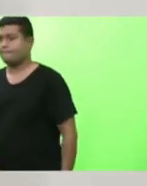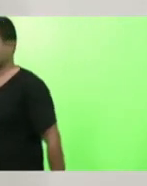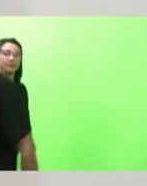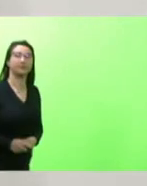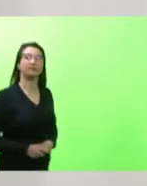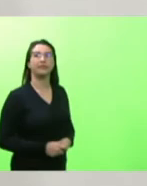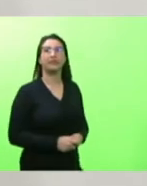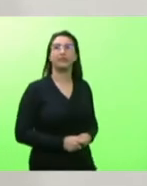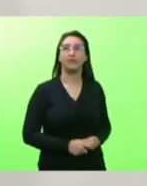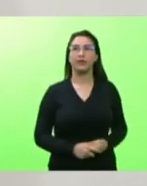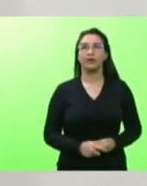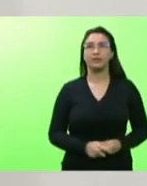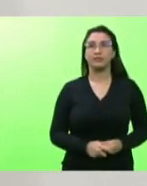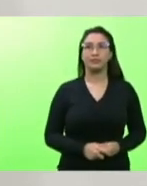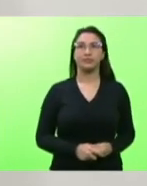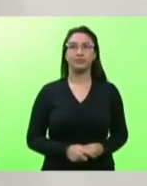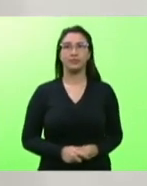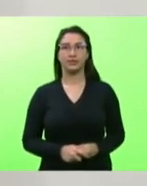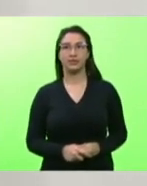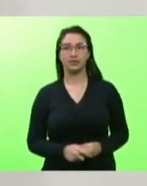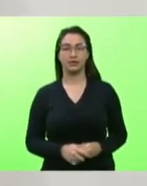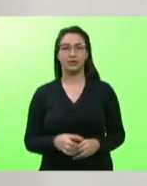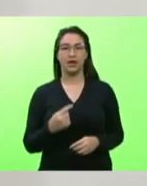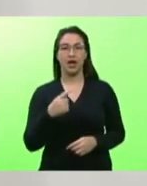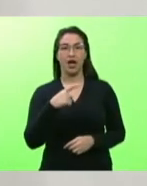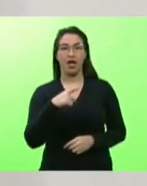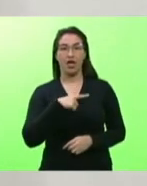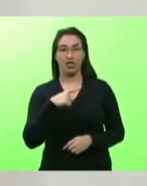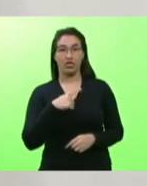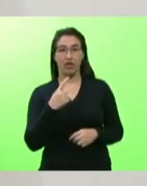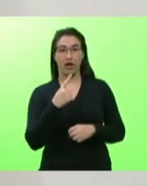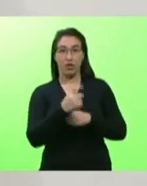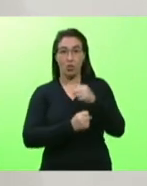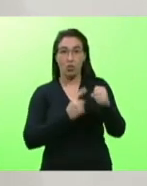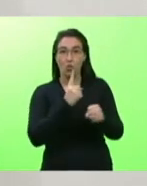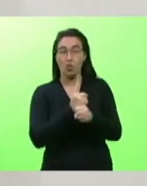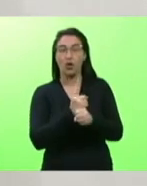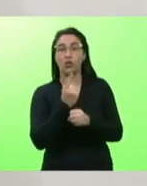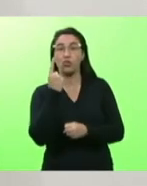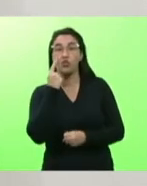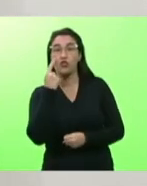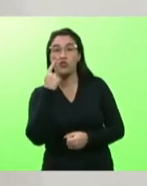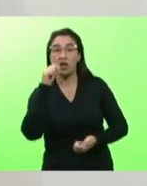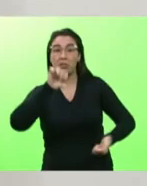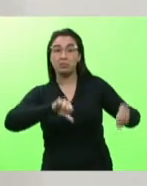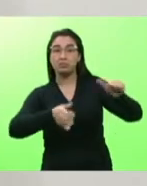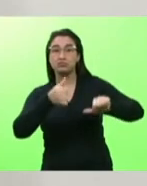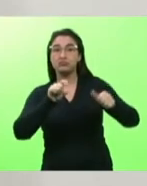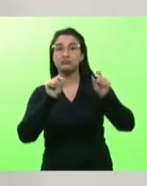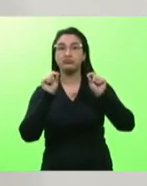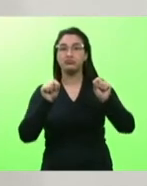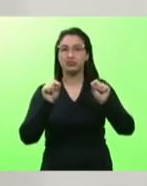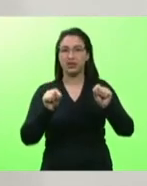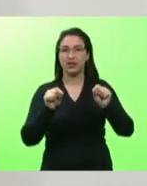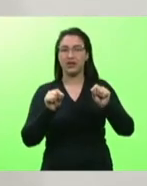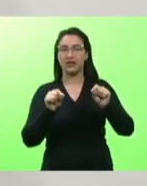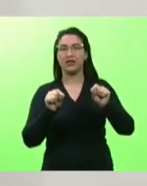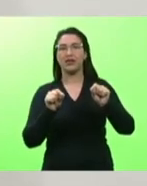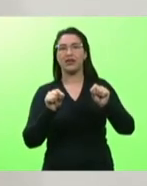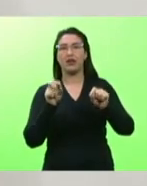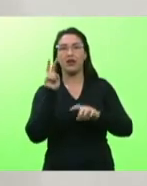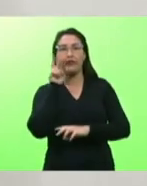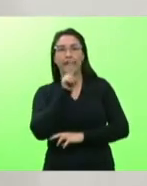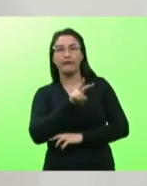respirar olhar em cima da montanha e começar a perceber o que eu posso melhorar então sair debaixo da árvore e olhar a grande